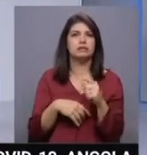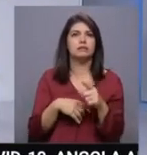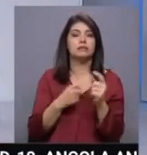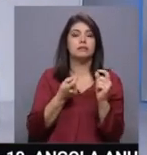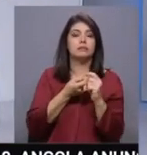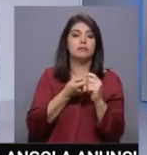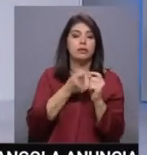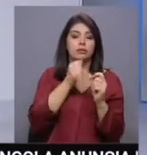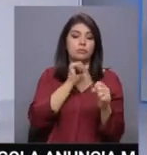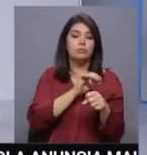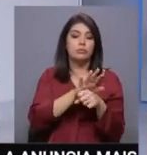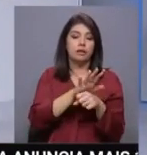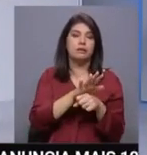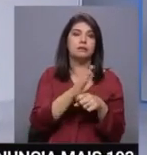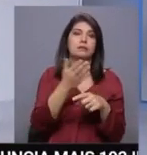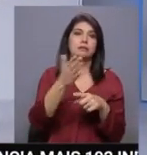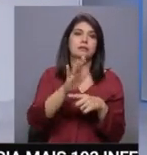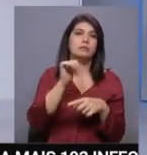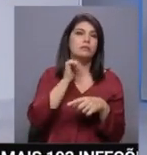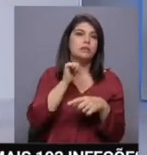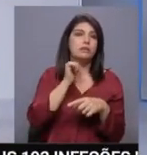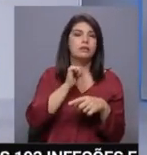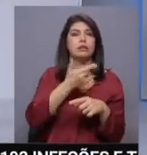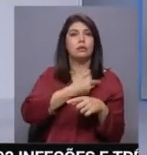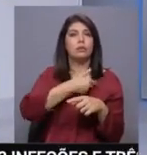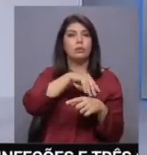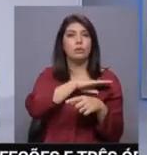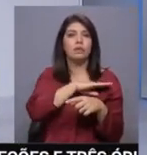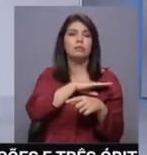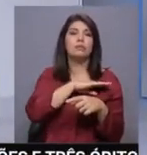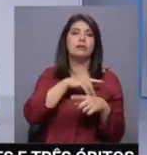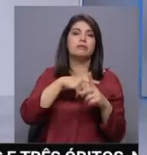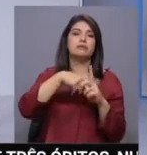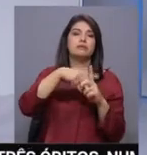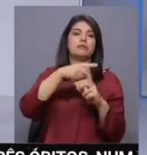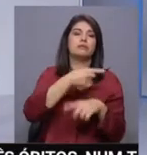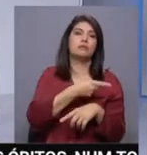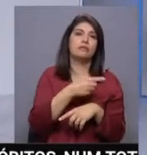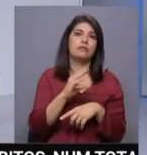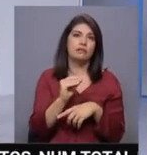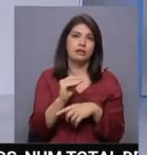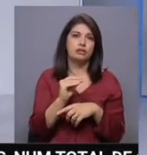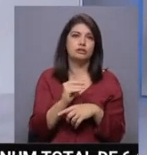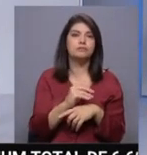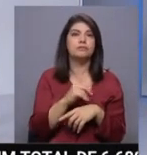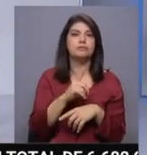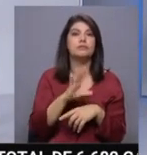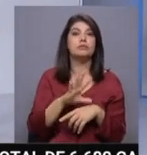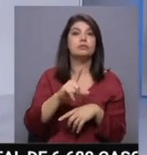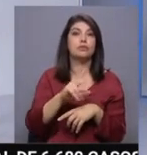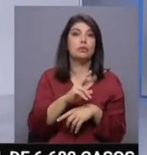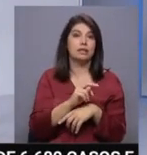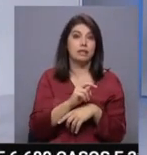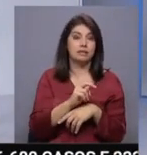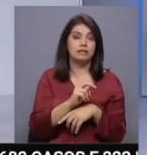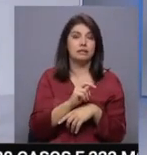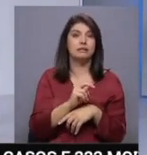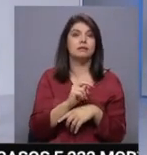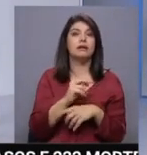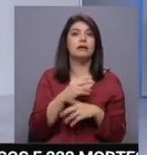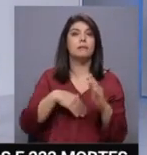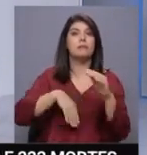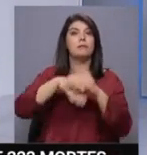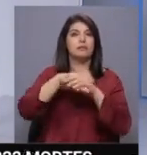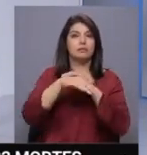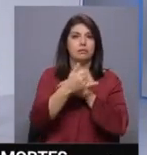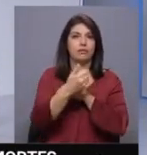do litoral, por exemplo, Leiria, Coimbra, 9, 10 graus. Lisboa com 13, máxima vai chegar aos 20,